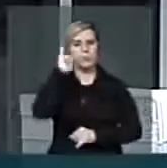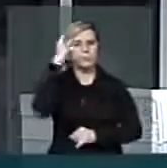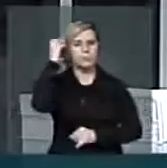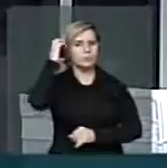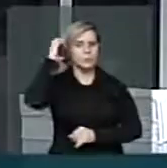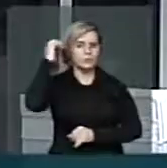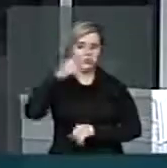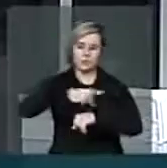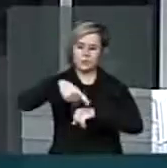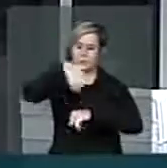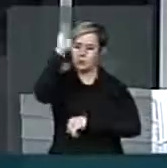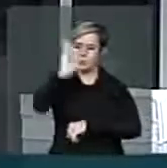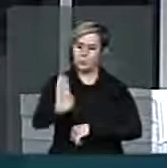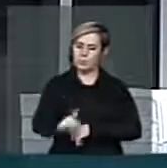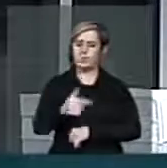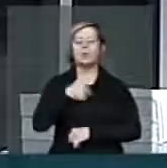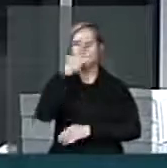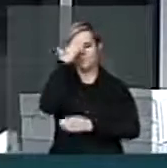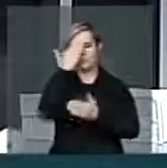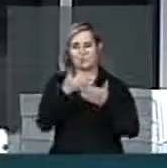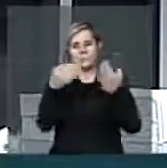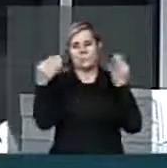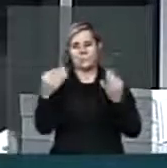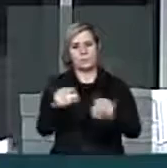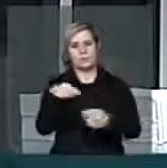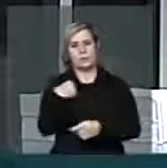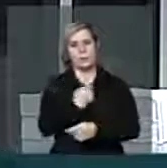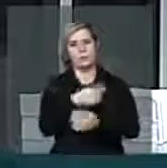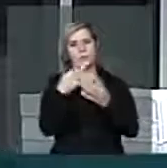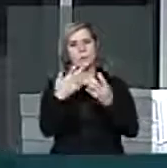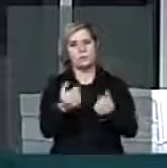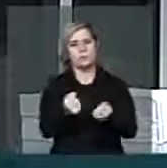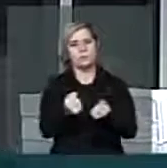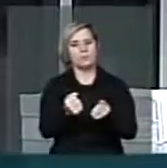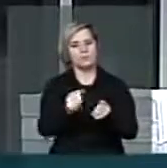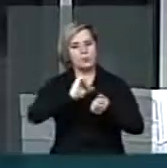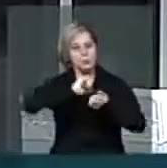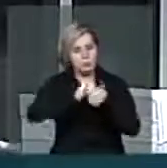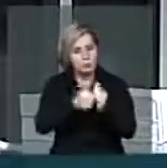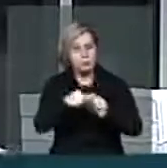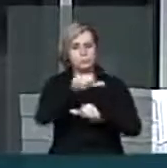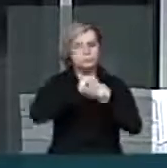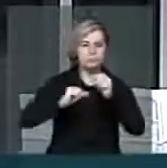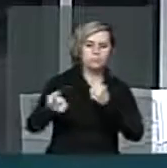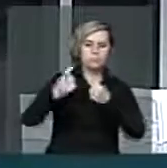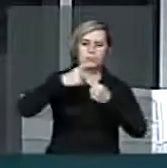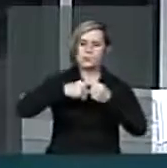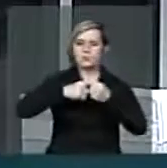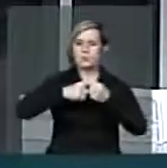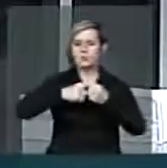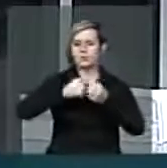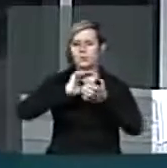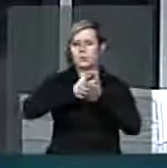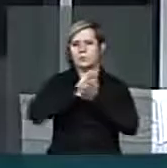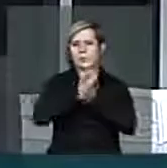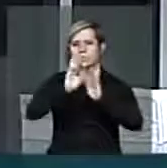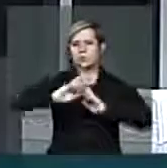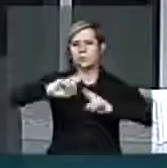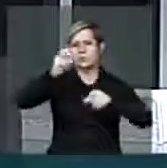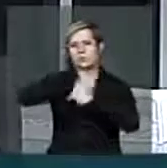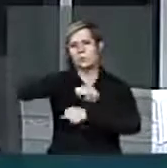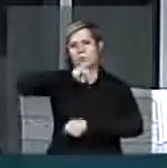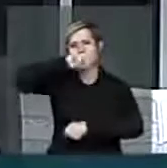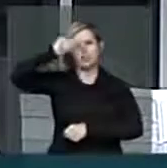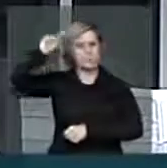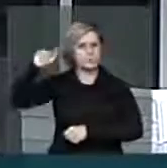país. E aí eu tenho certeza que nós vamos estar corrigindo uma desigualdade antiga no nosso país. Peço, presidente, que o nosso